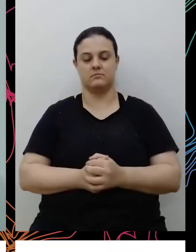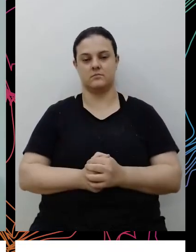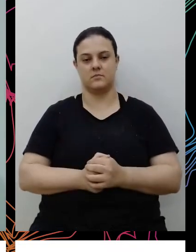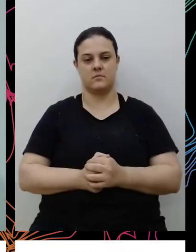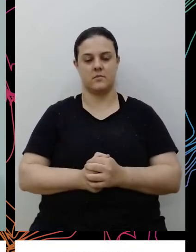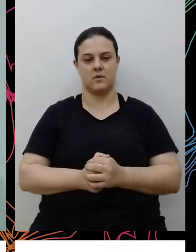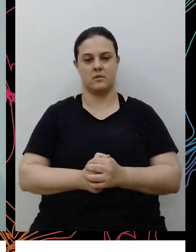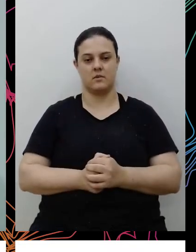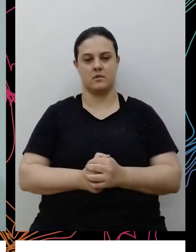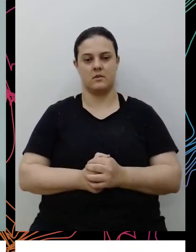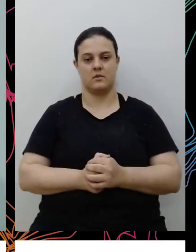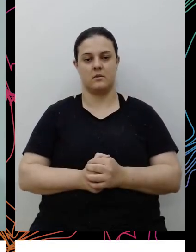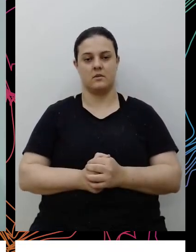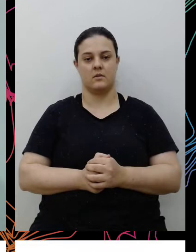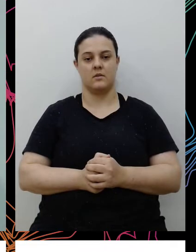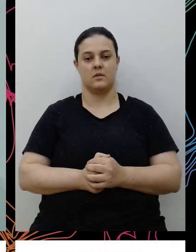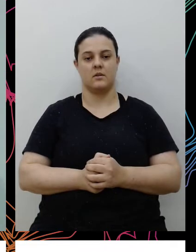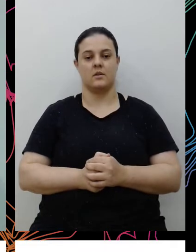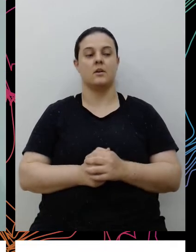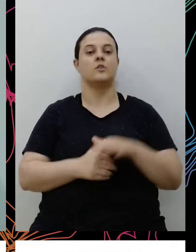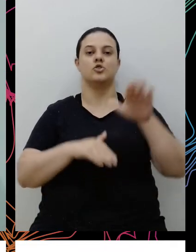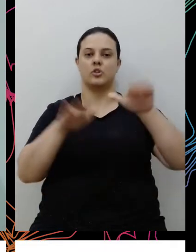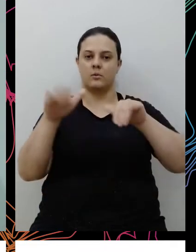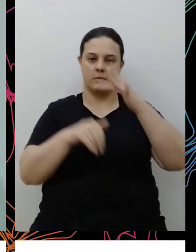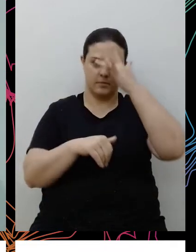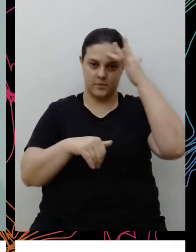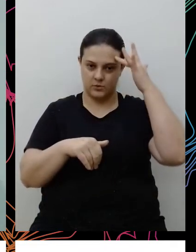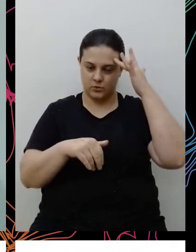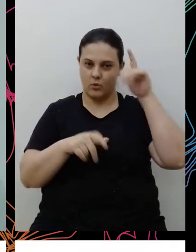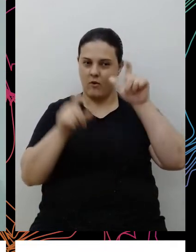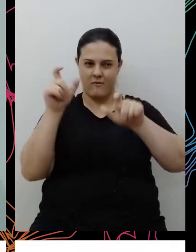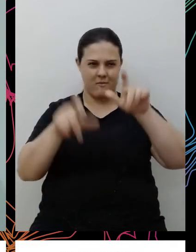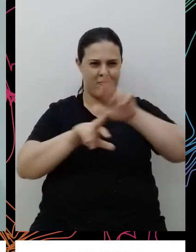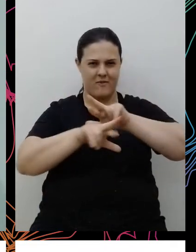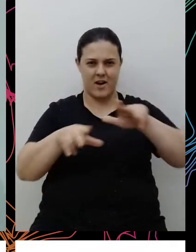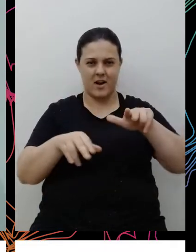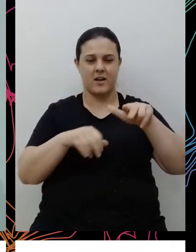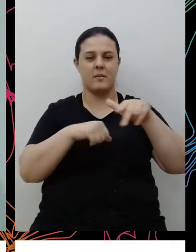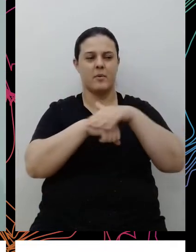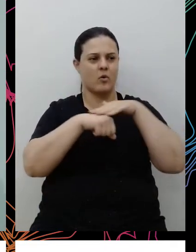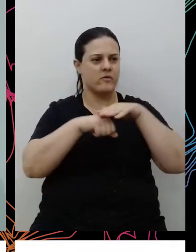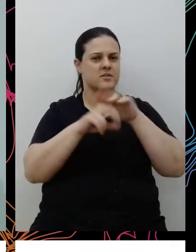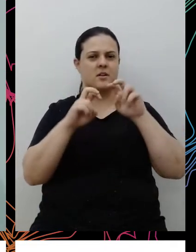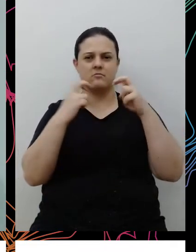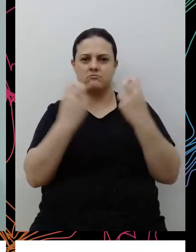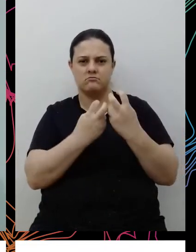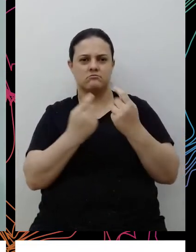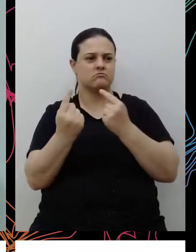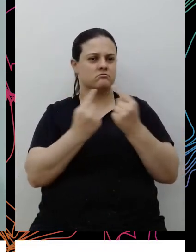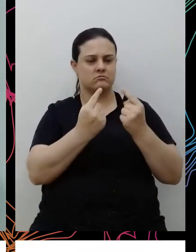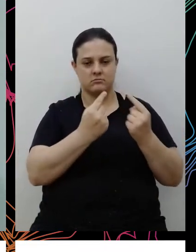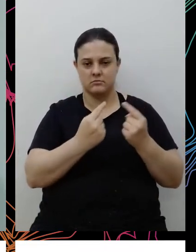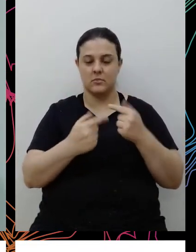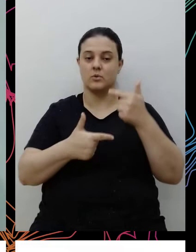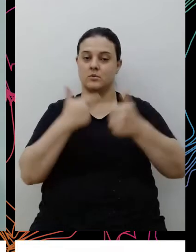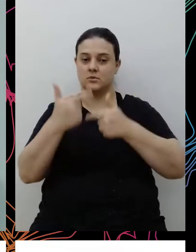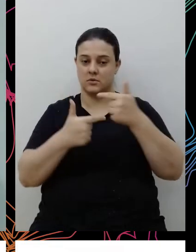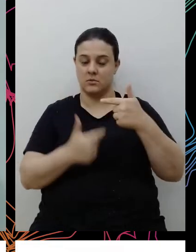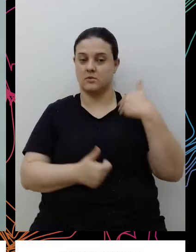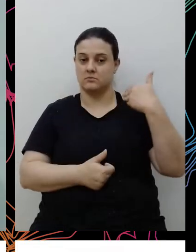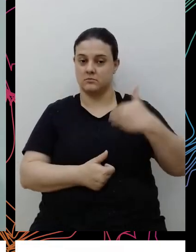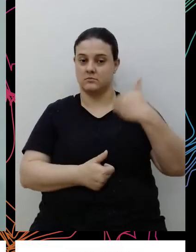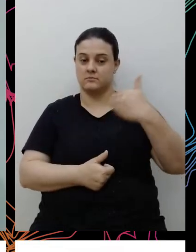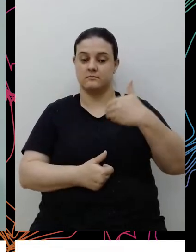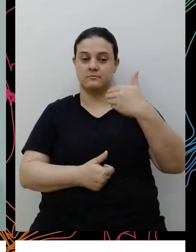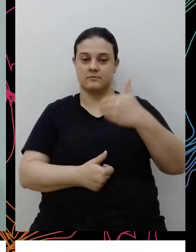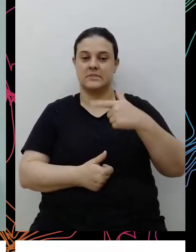E ouvimos especialistas, trouxemos muitas vozes para conversar, para dialogar, então é trabalho que tem sido construído